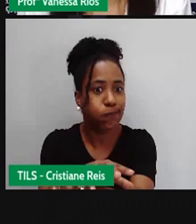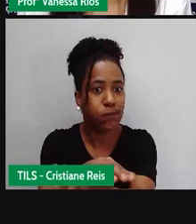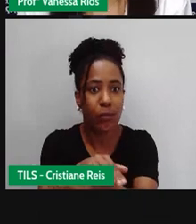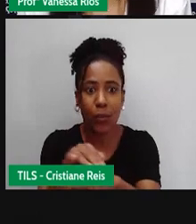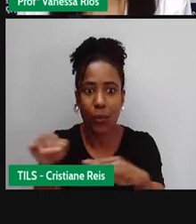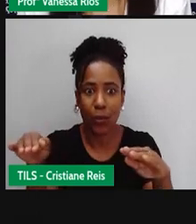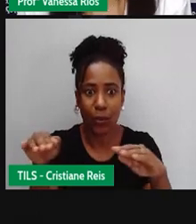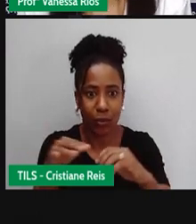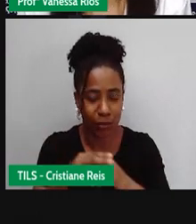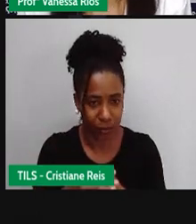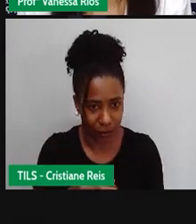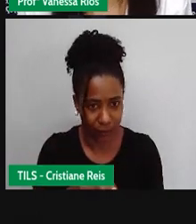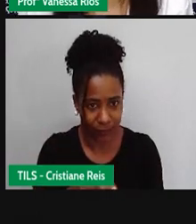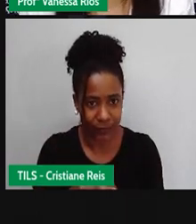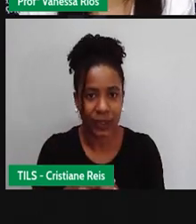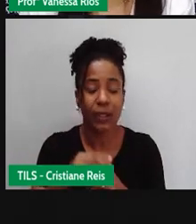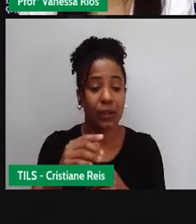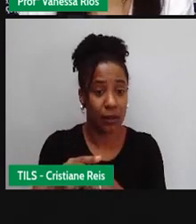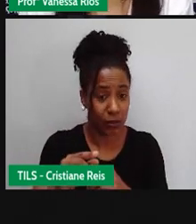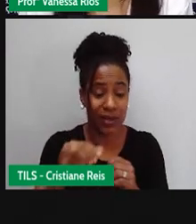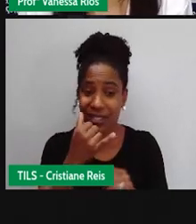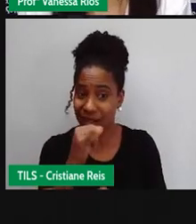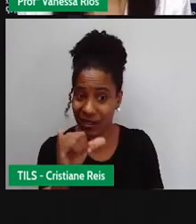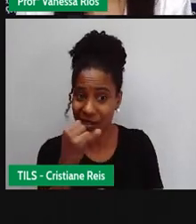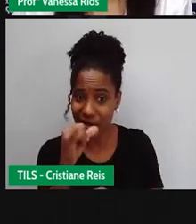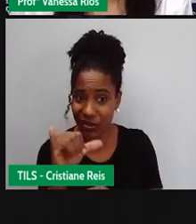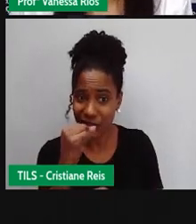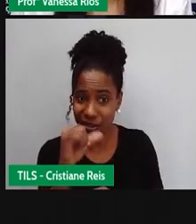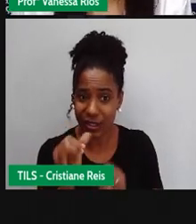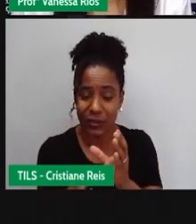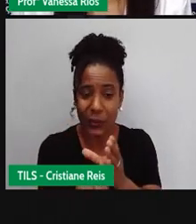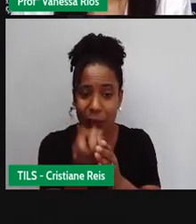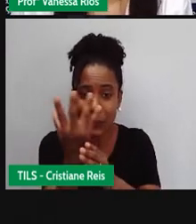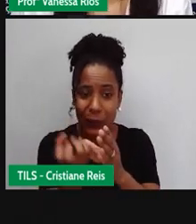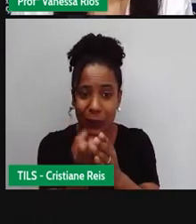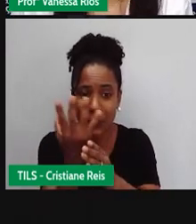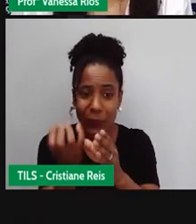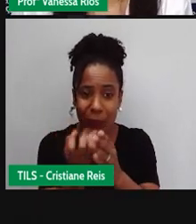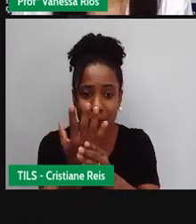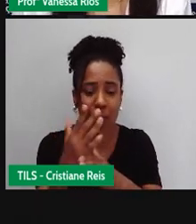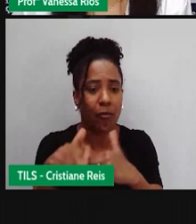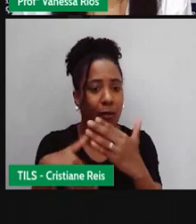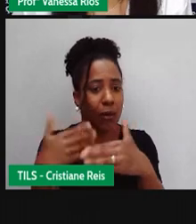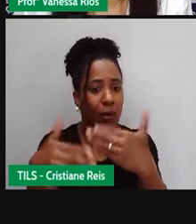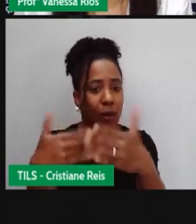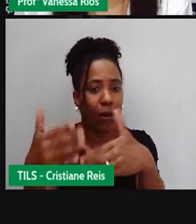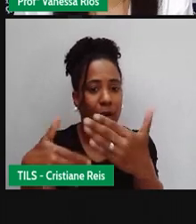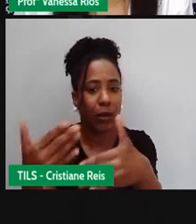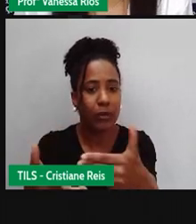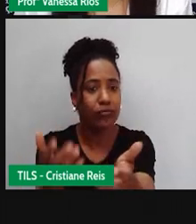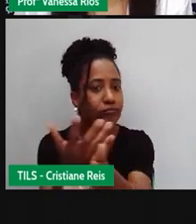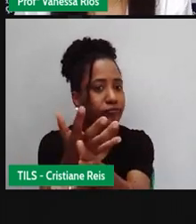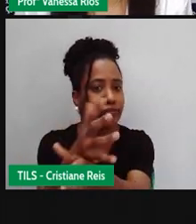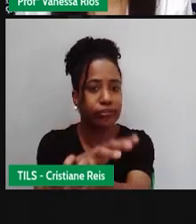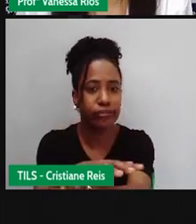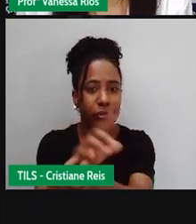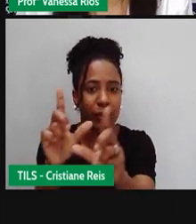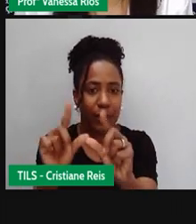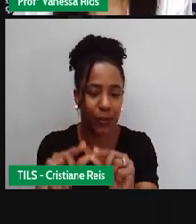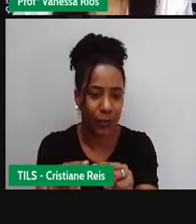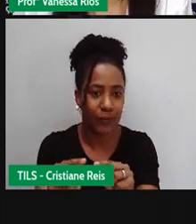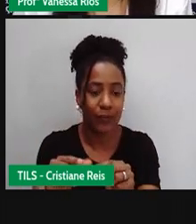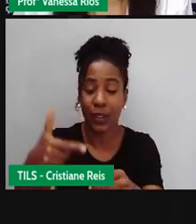as fontes de energias não renováveis, elas são finitas. E, como exemplo, a gente pode citar os